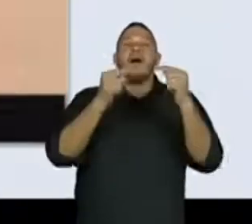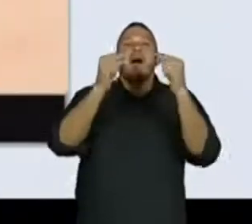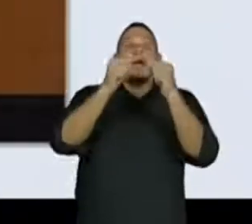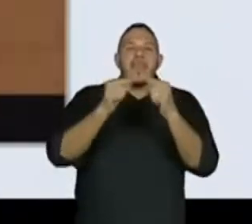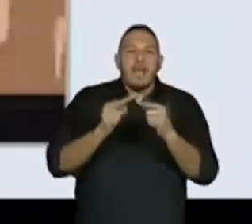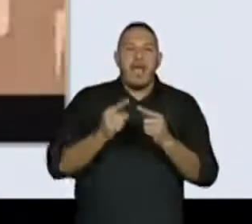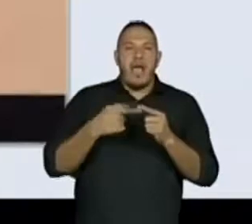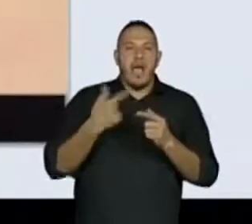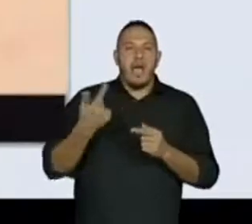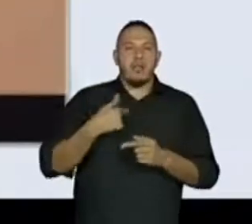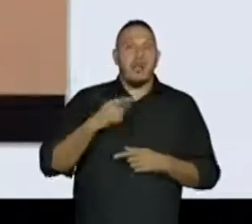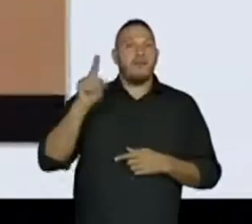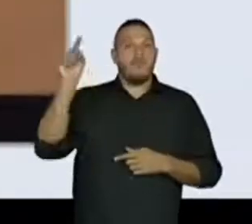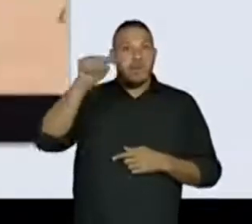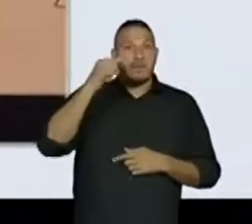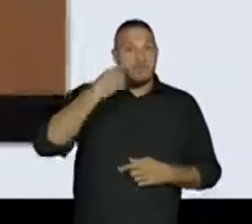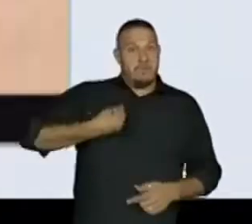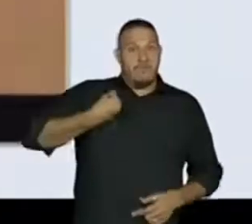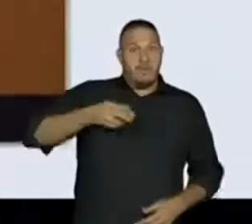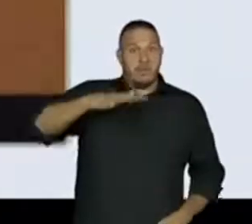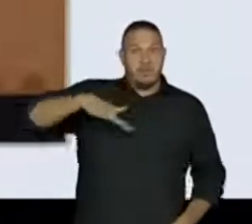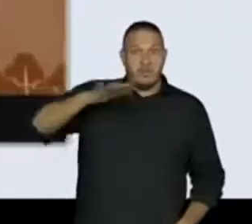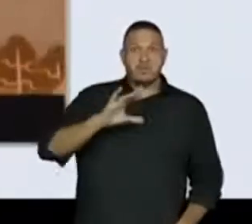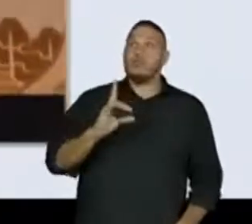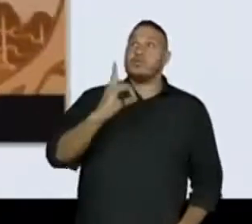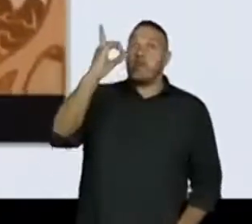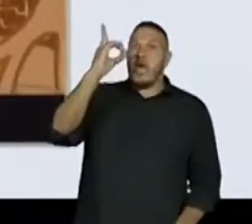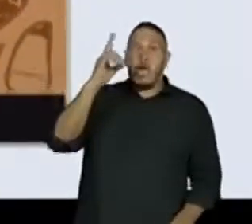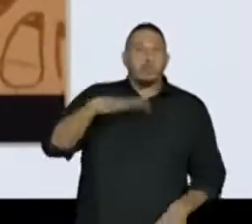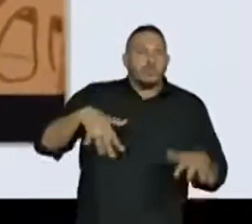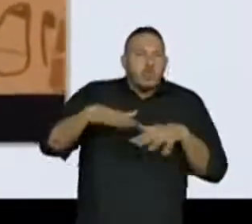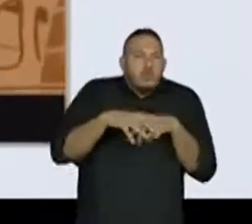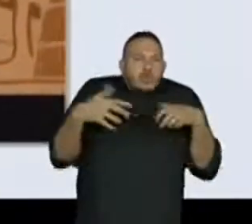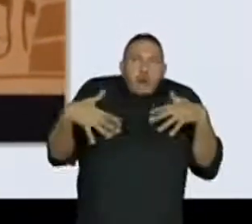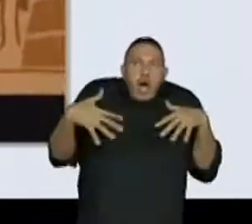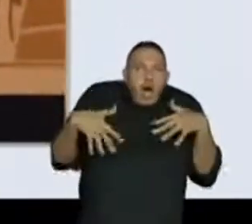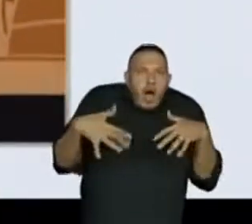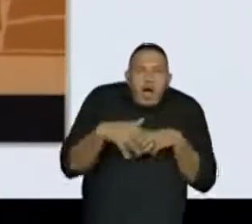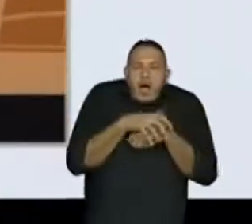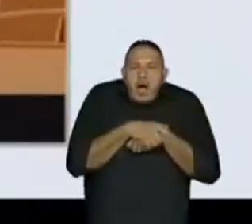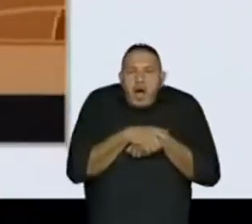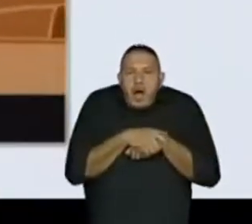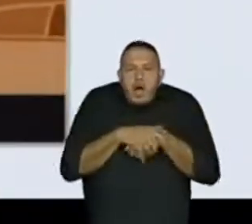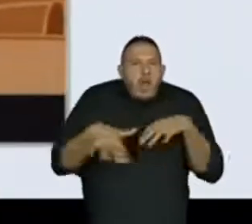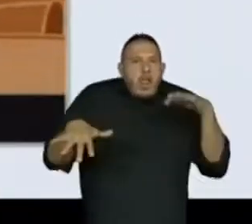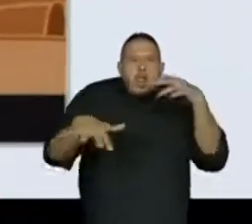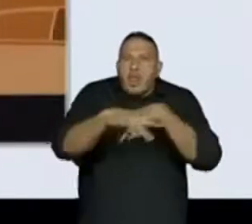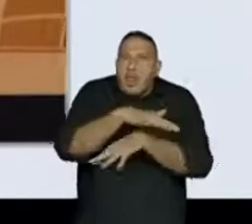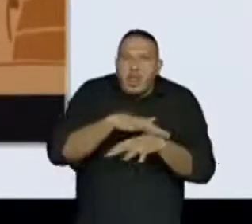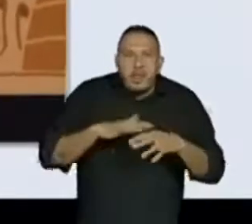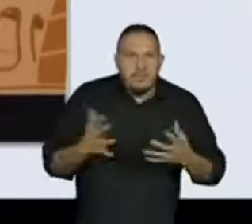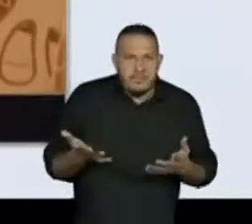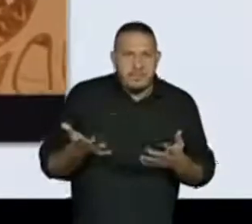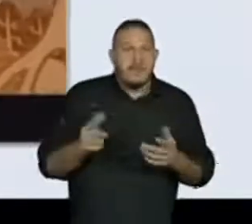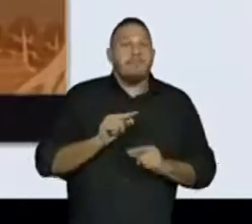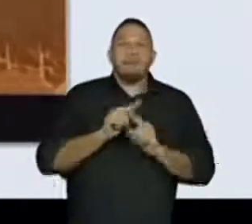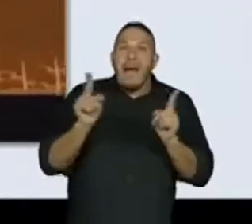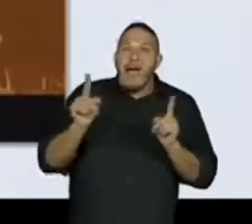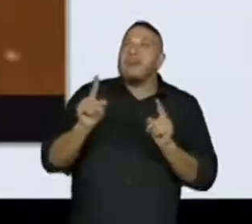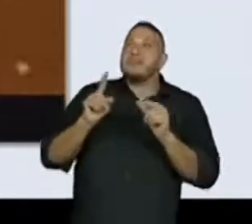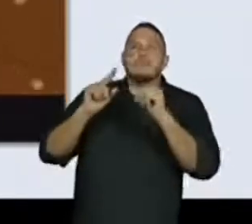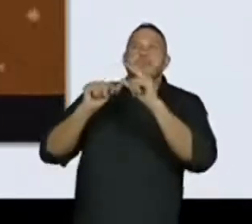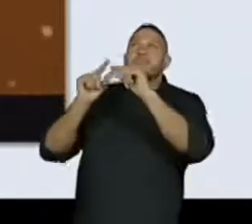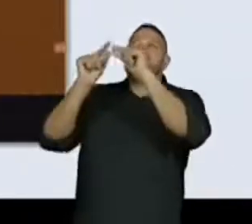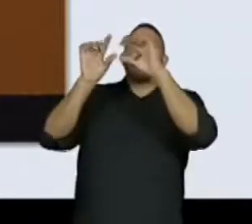ira dos deuses e eram capazes de espalhar o pânico por civilizações inteiras mas o céu